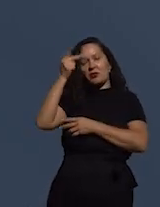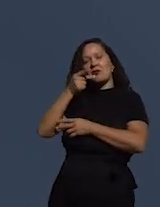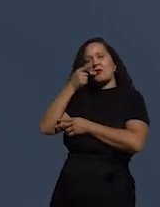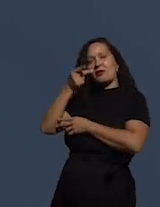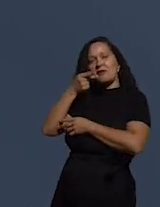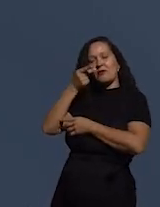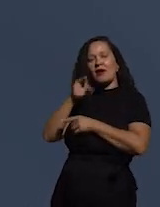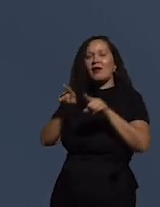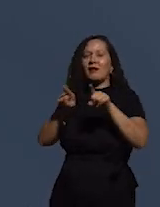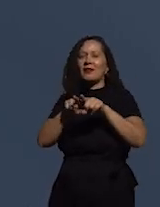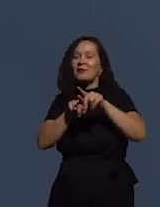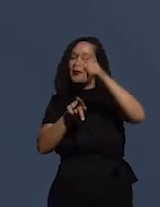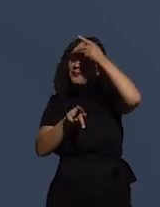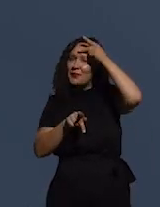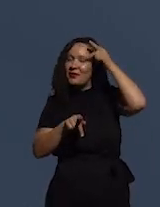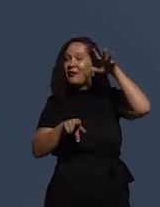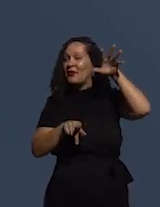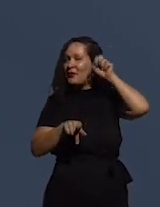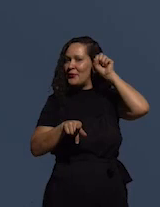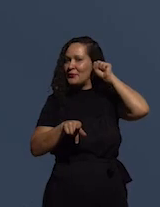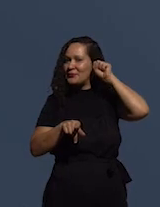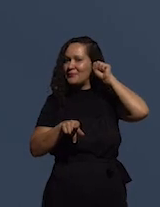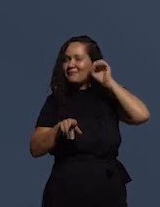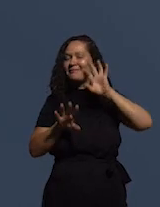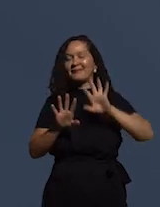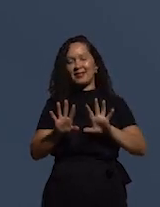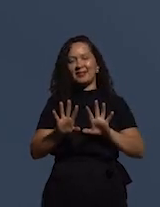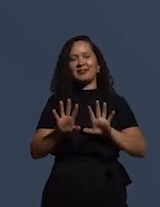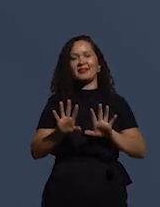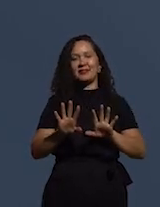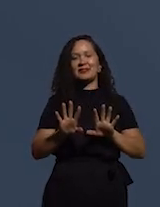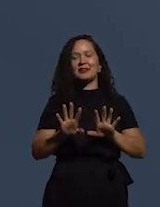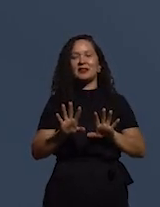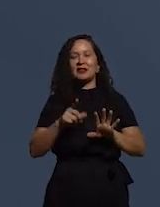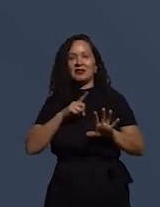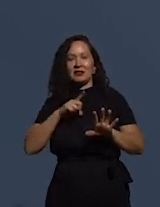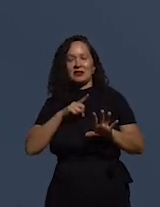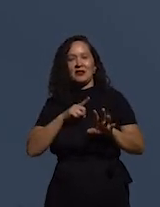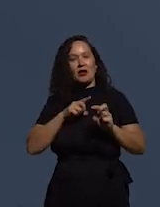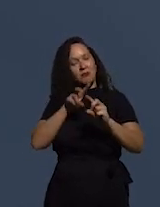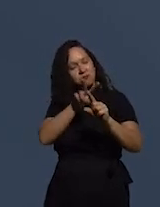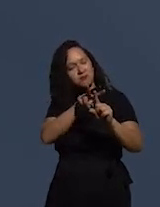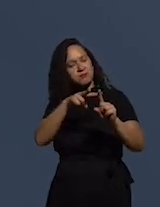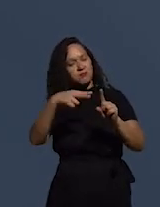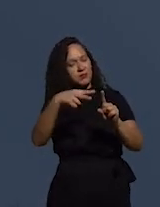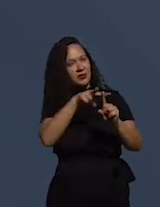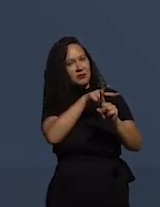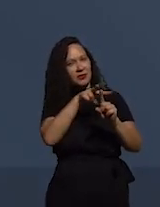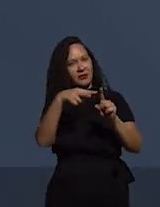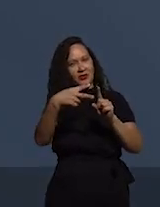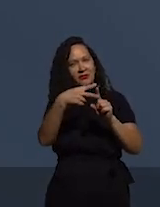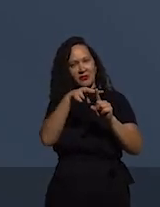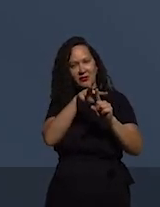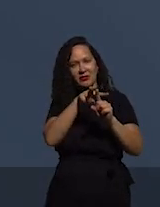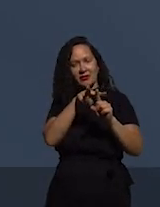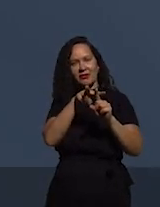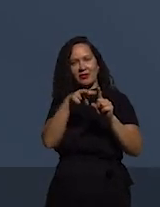nos ouvintes. Haja vista, até sobre a perspectiva etimológica,